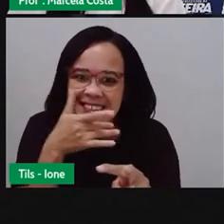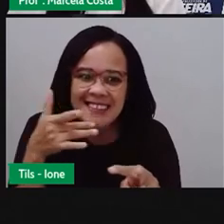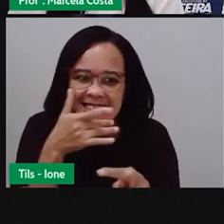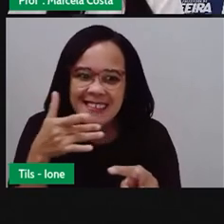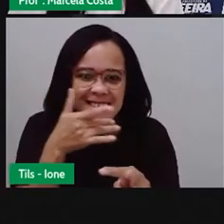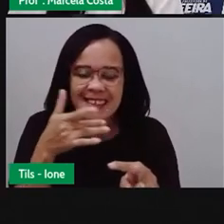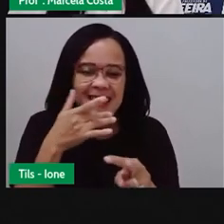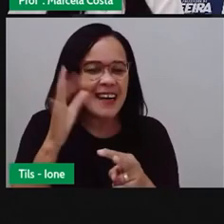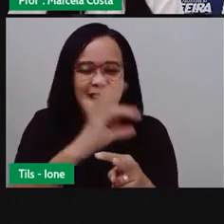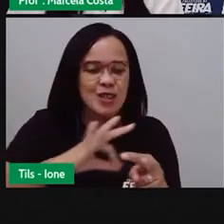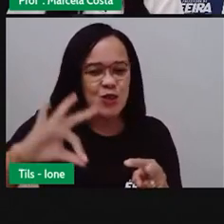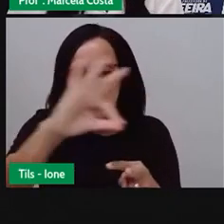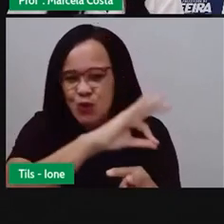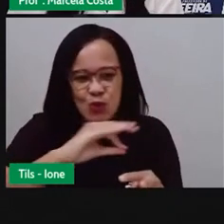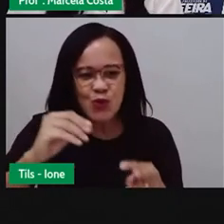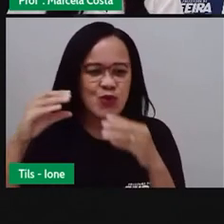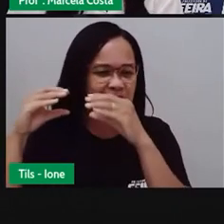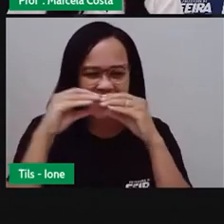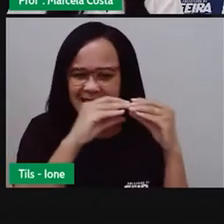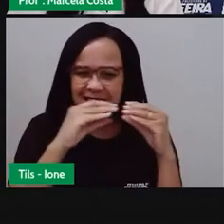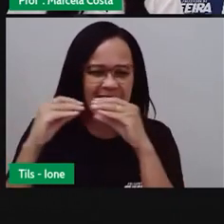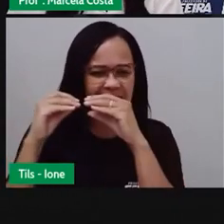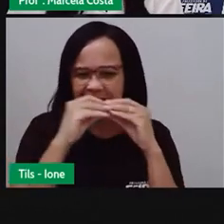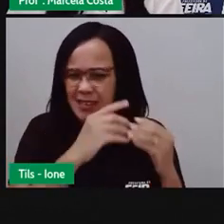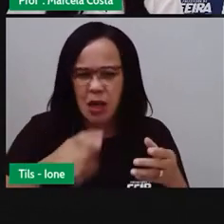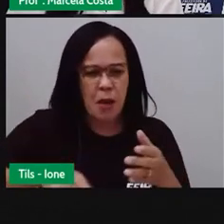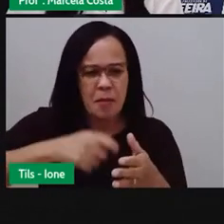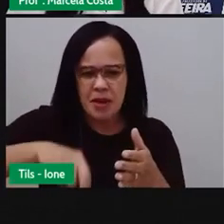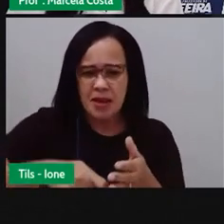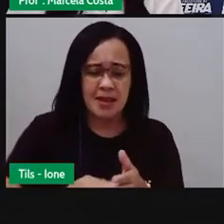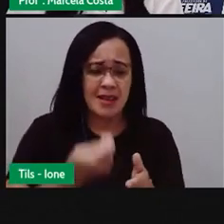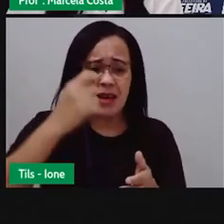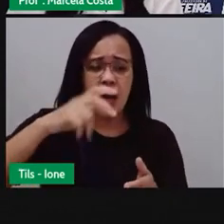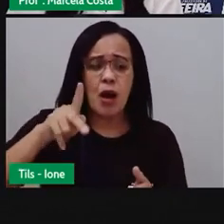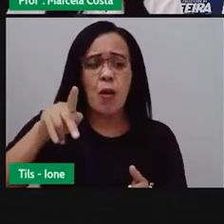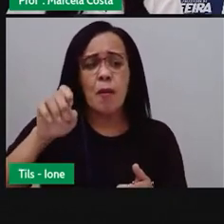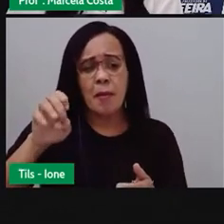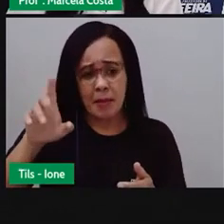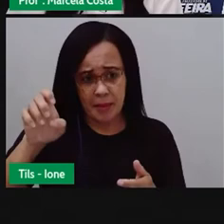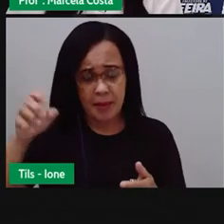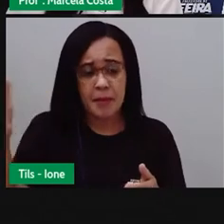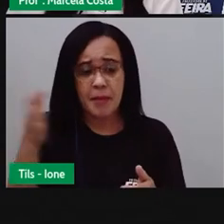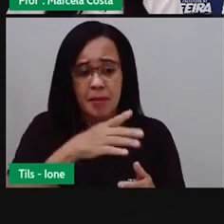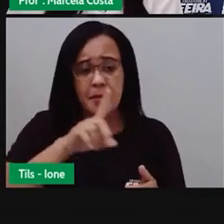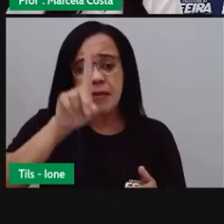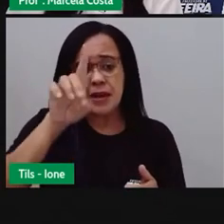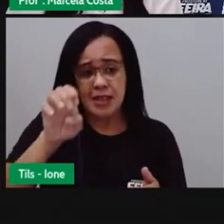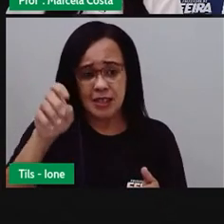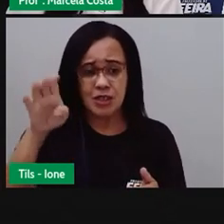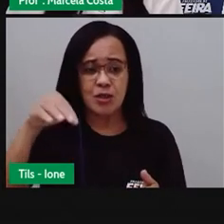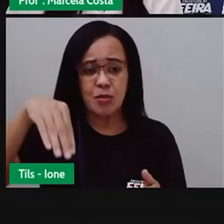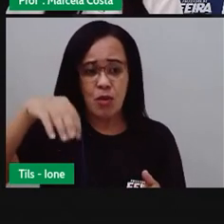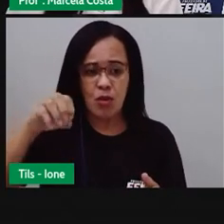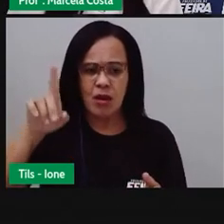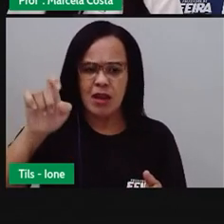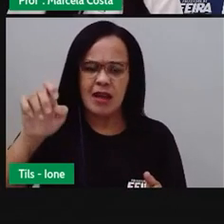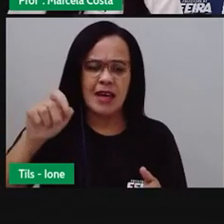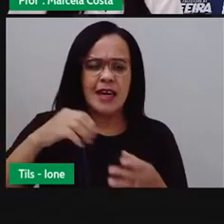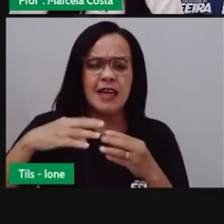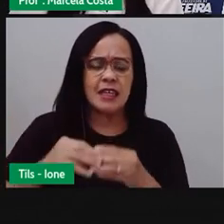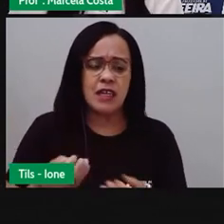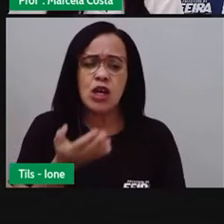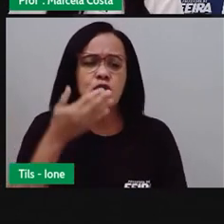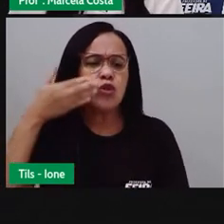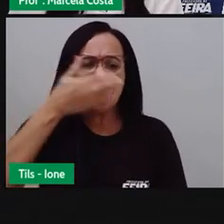pamonha, o curau, a canjica, o mingau de milho, o pé de moleque, pipoca, bolo de fubá, cocada, arroz doce, milho